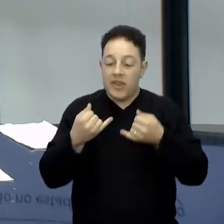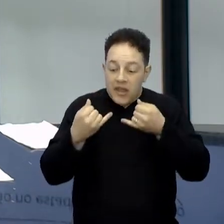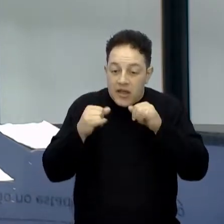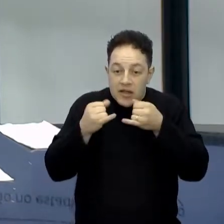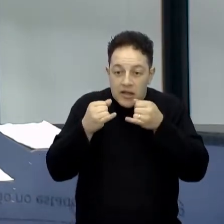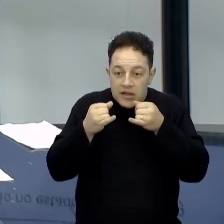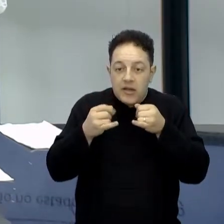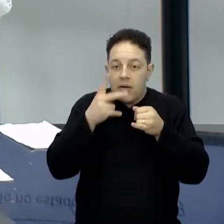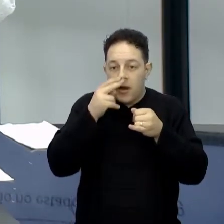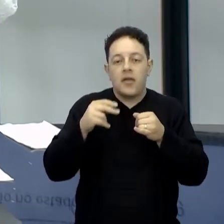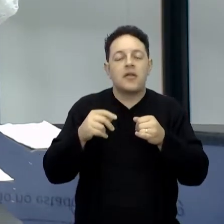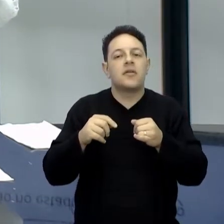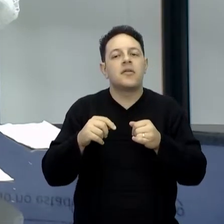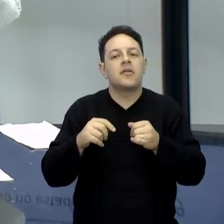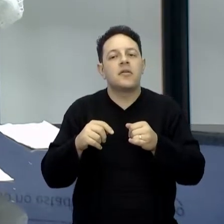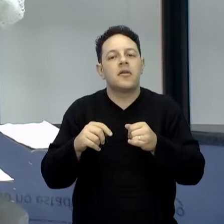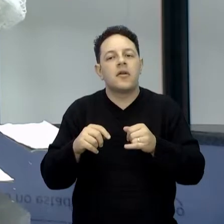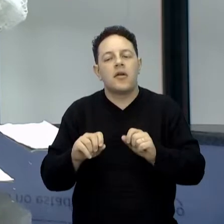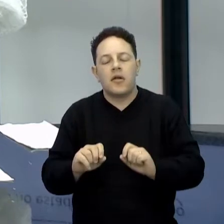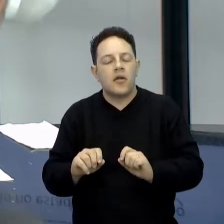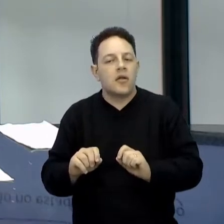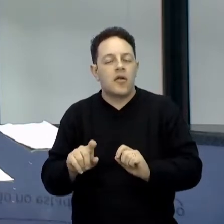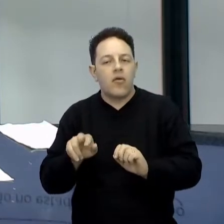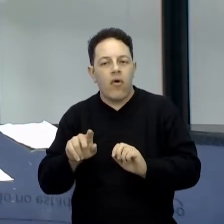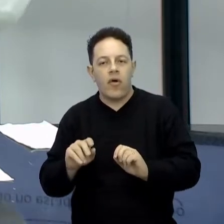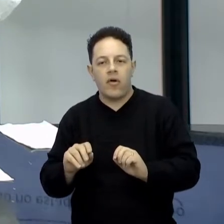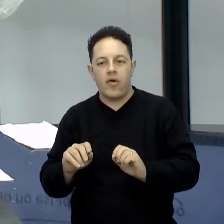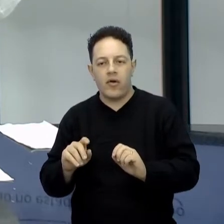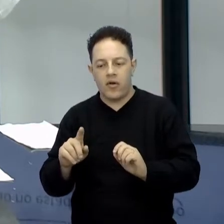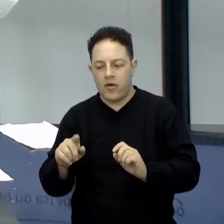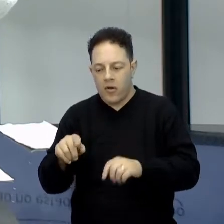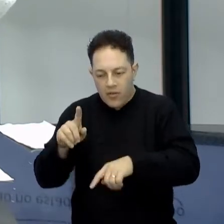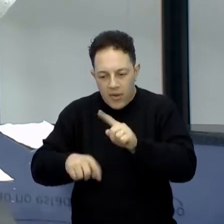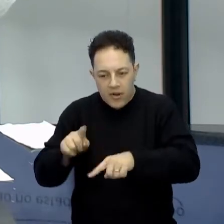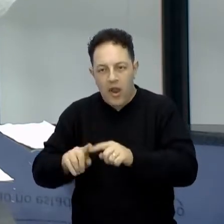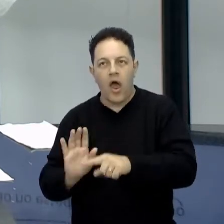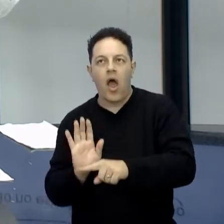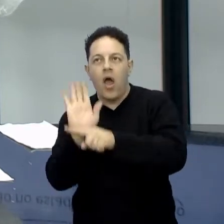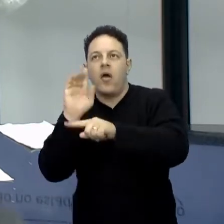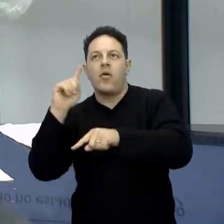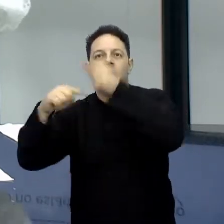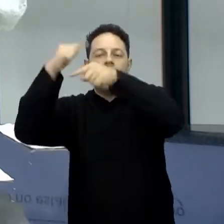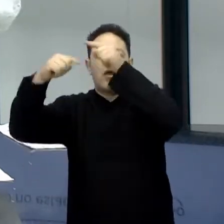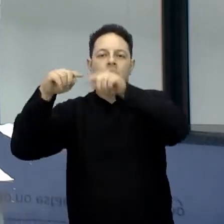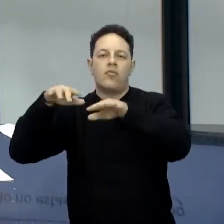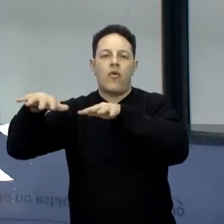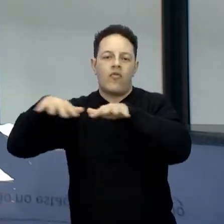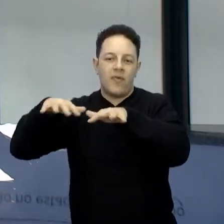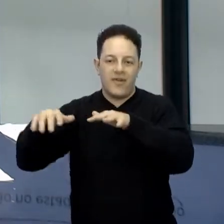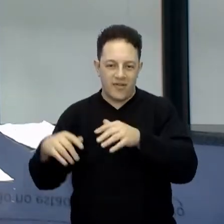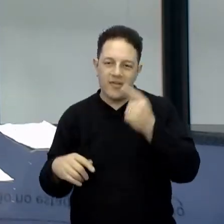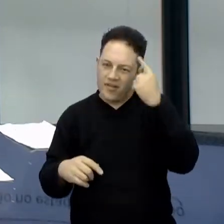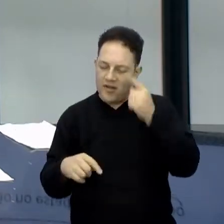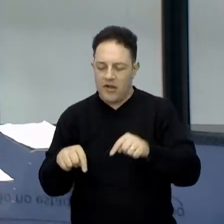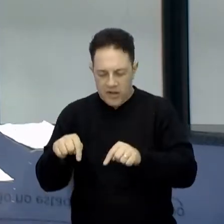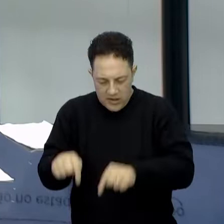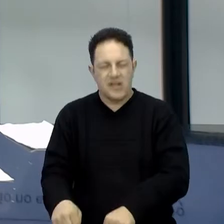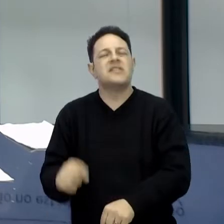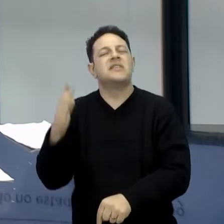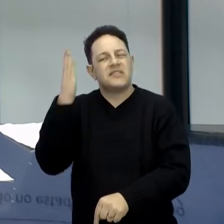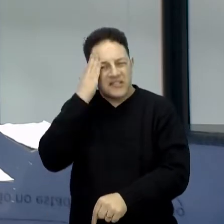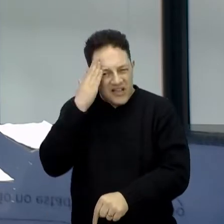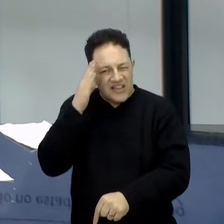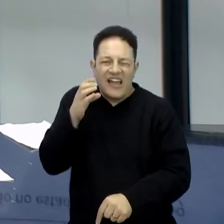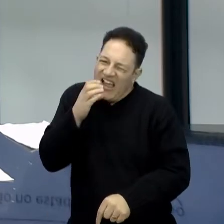movimenta sendo carregada através da matéria. Então, a gente sabe que lá embaixo está muito quente.